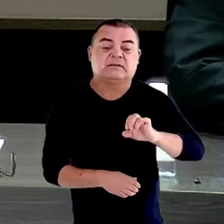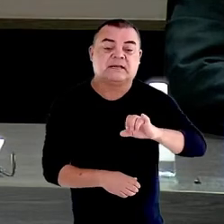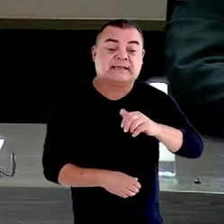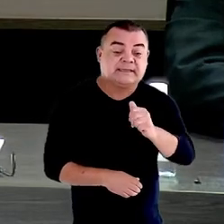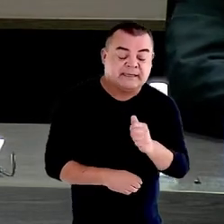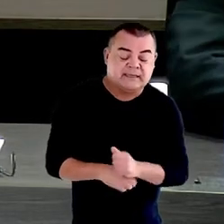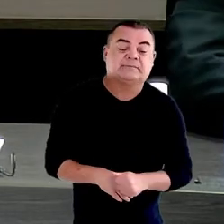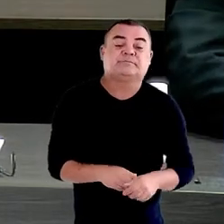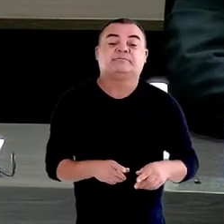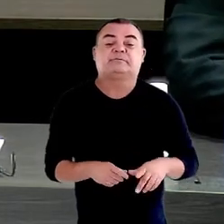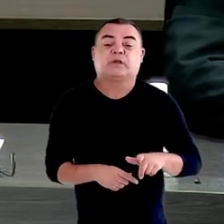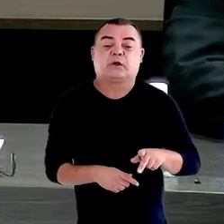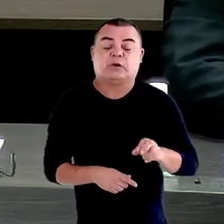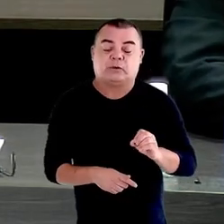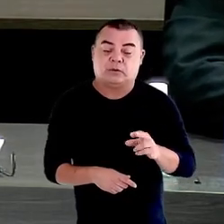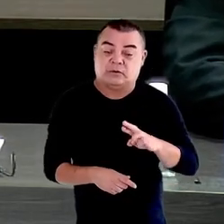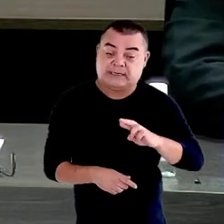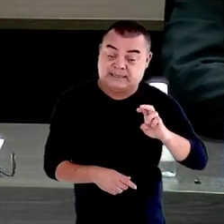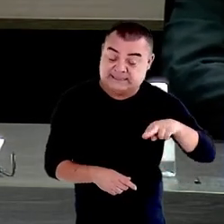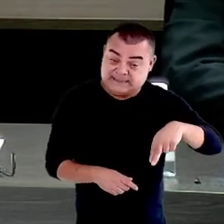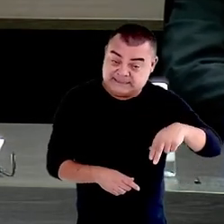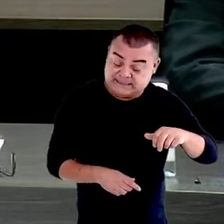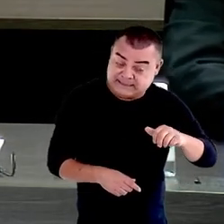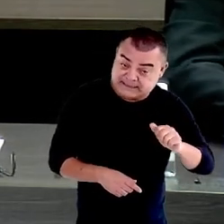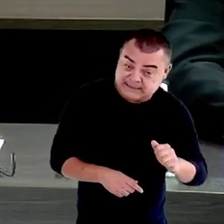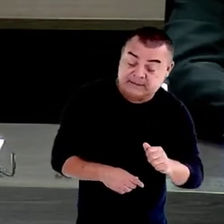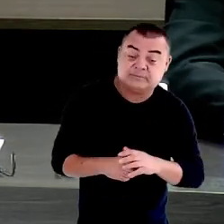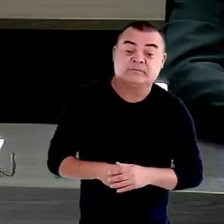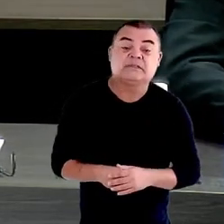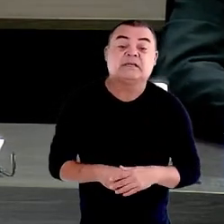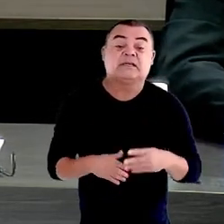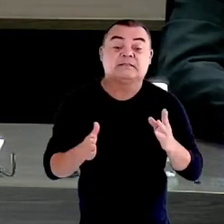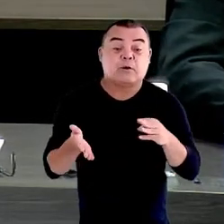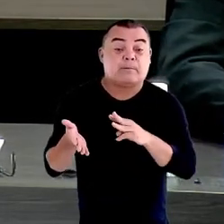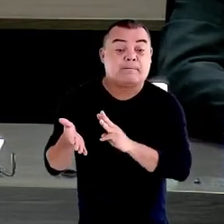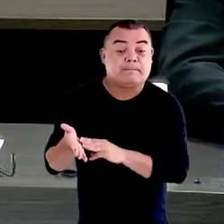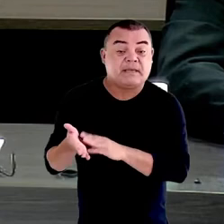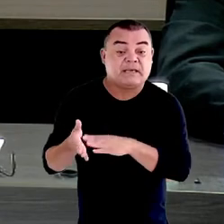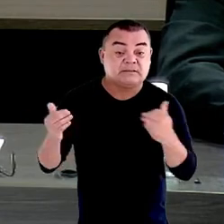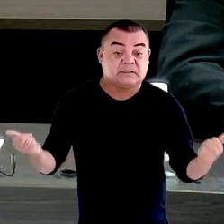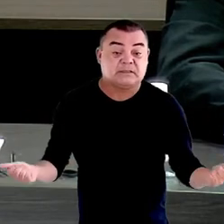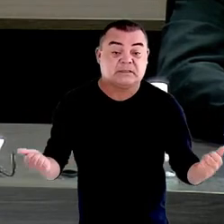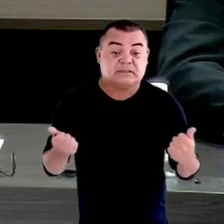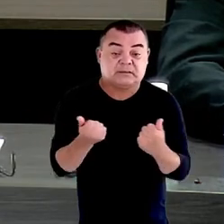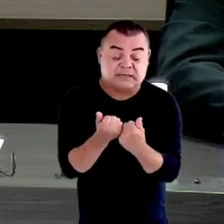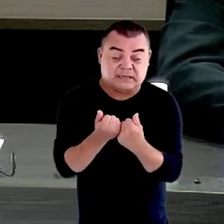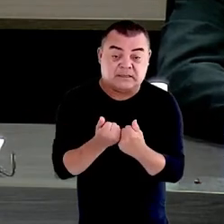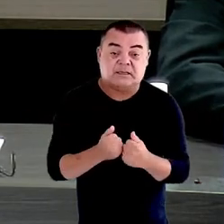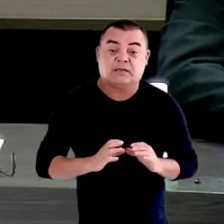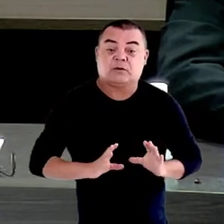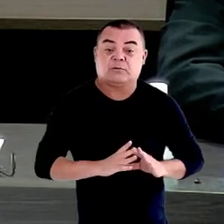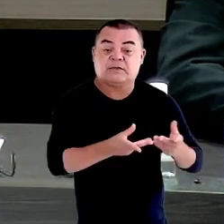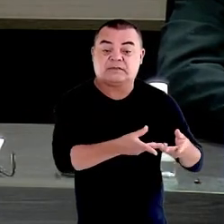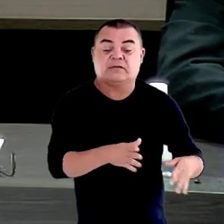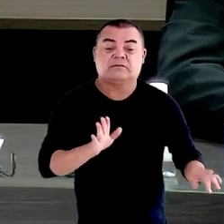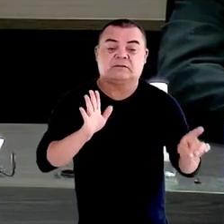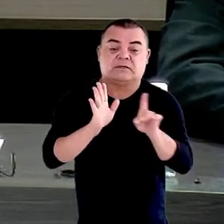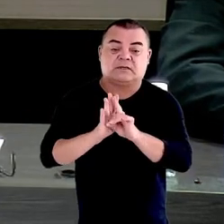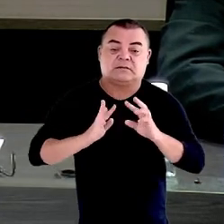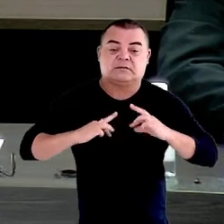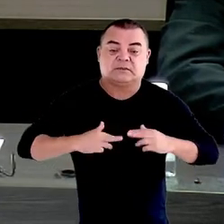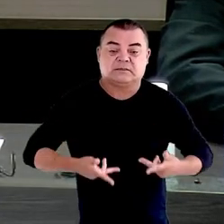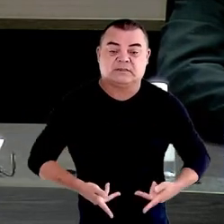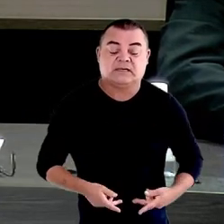Souza e Lorena Bittencourt de Toledo Lessa, que são membros que integram a Comissão de Defesa dos Direitos Fundamentais,